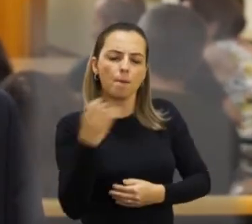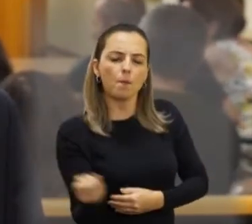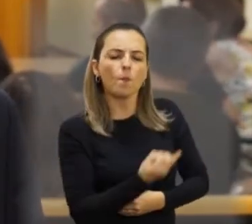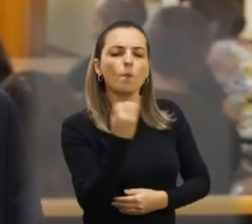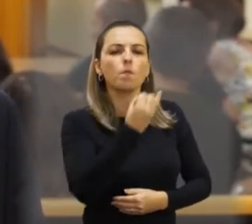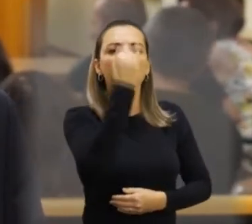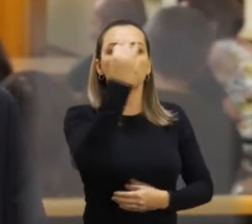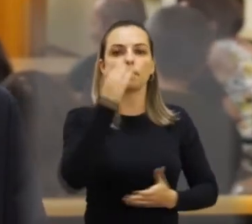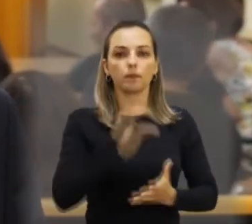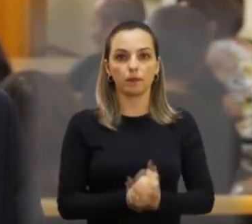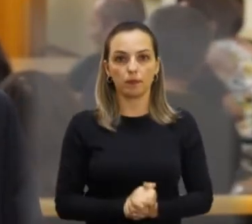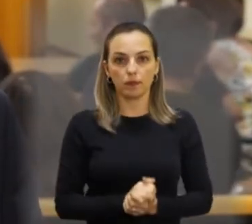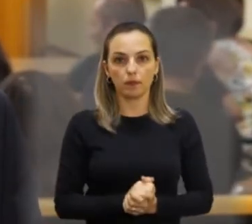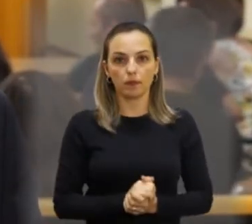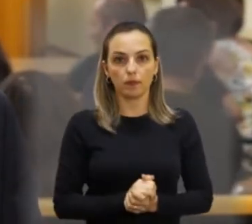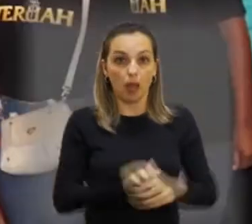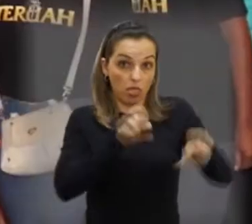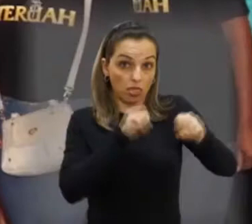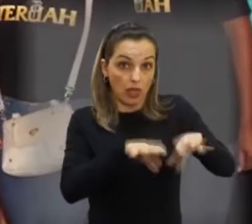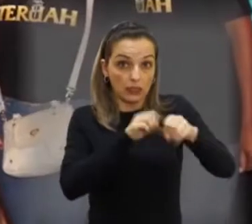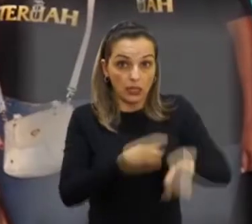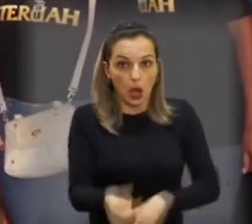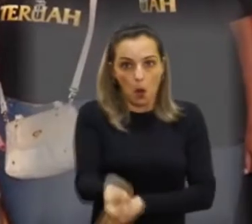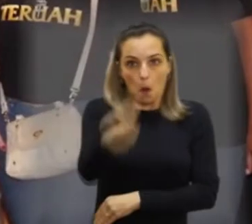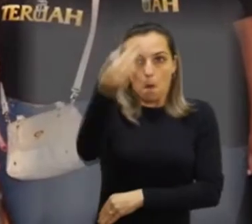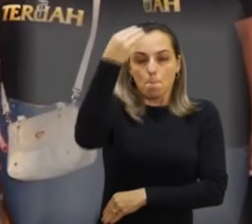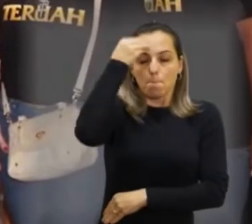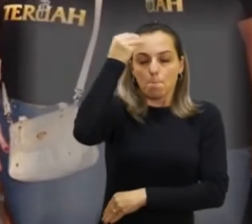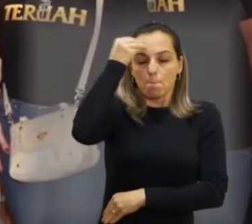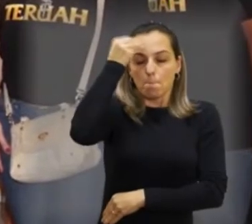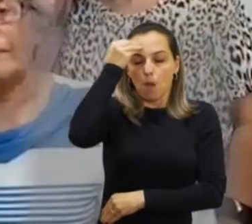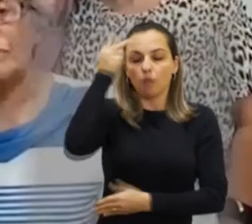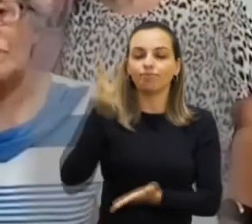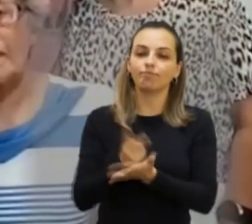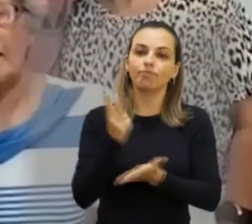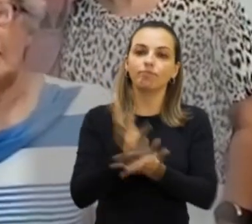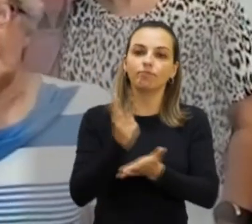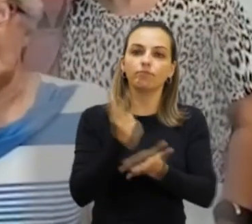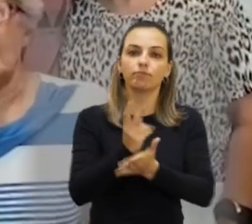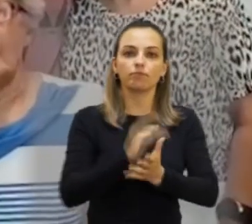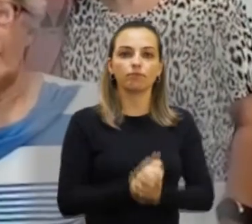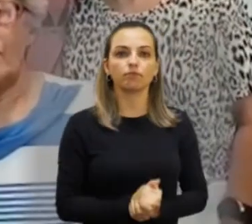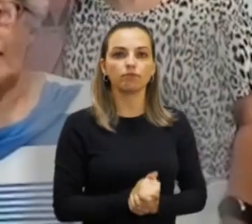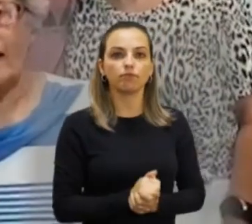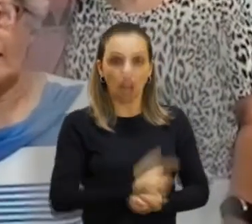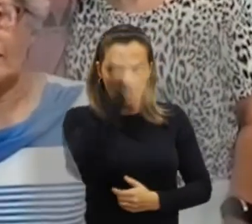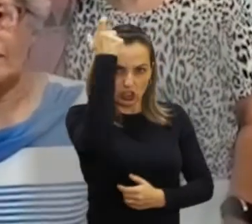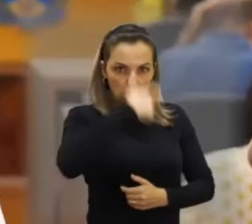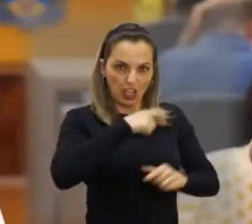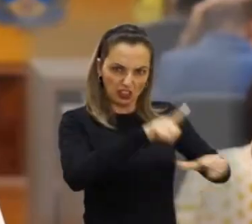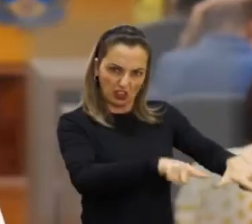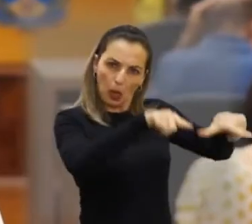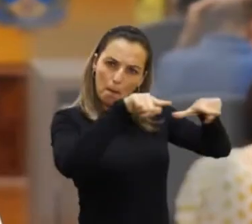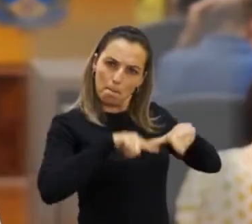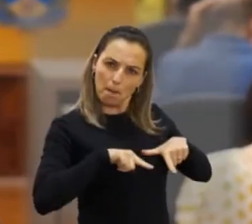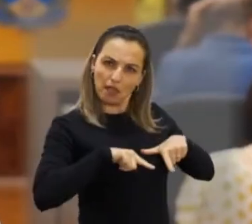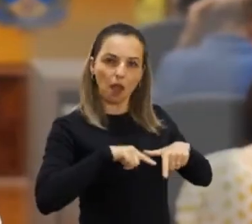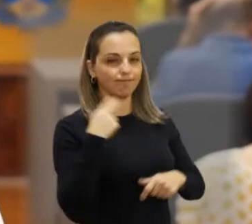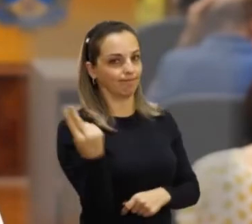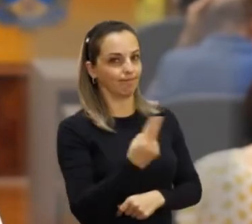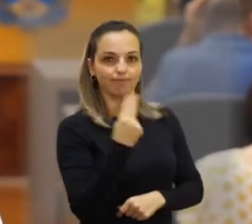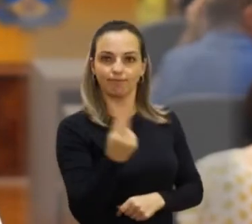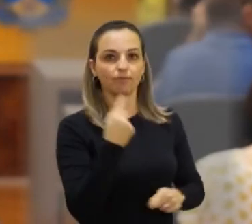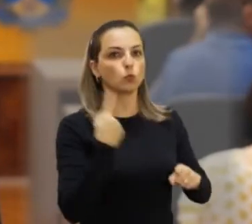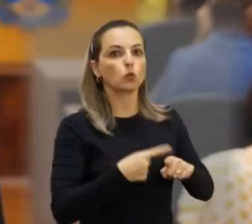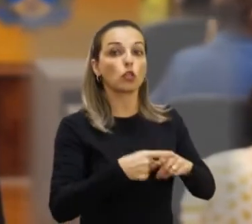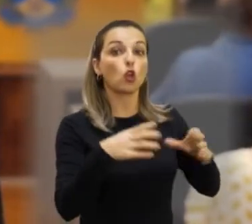Odilo, de toda a família, acho que isso é muito importante. Um legado que ficará marcado em muitas vidas. Eu não considero, assim,